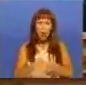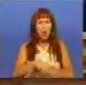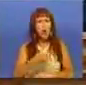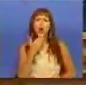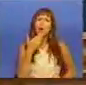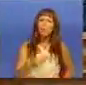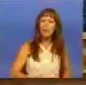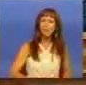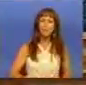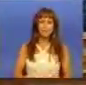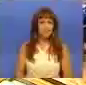Muito obrigado.